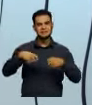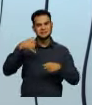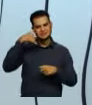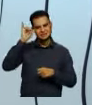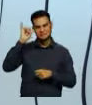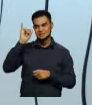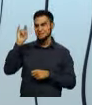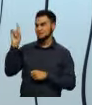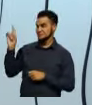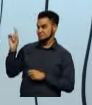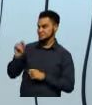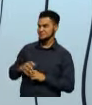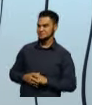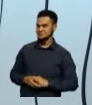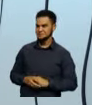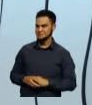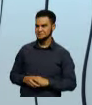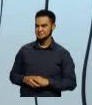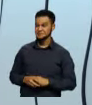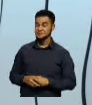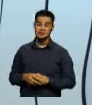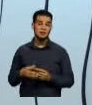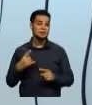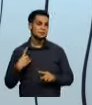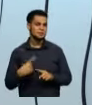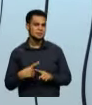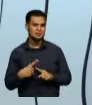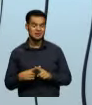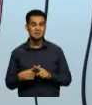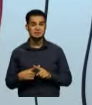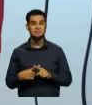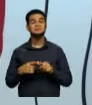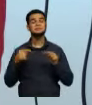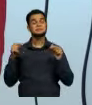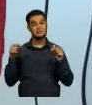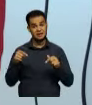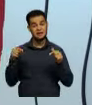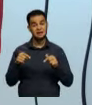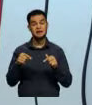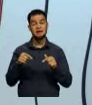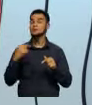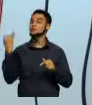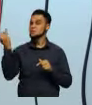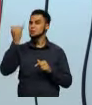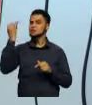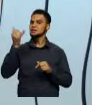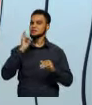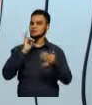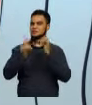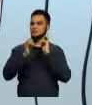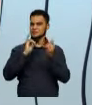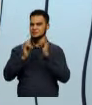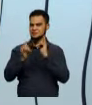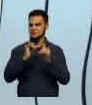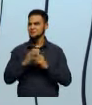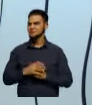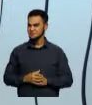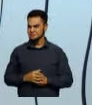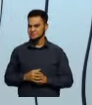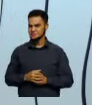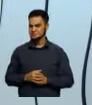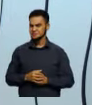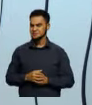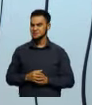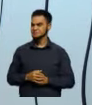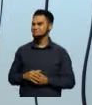maiúsculas, exatamente porque precisa chamar a atenção. Esses gestos